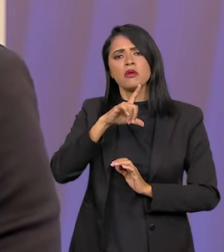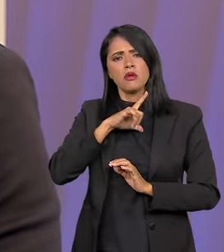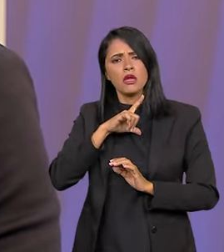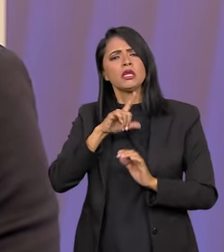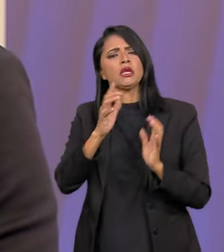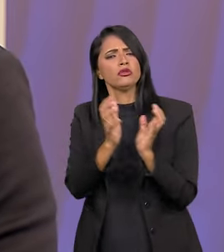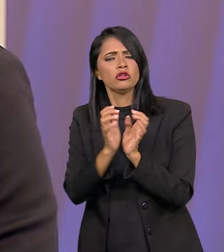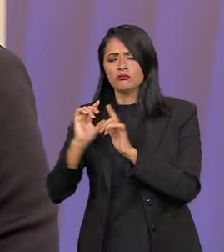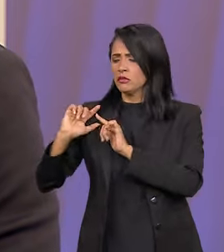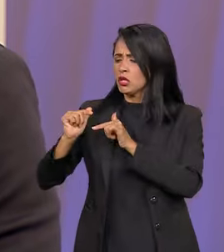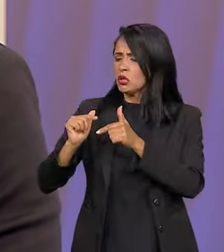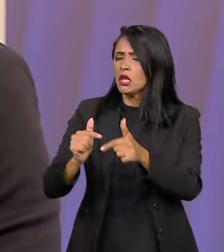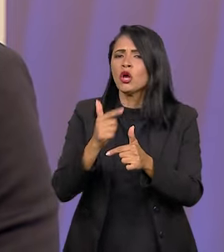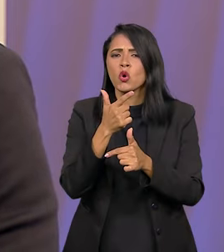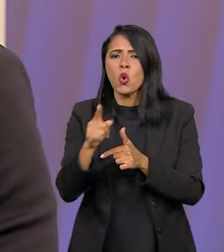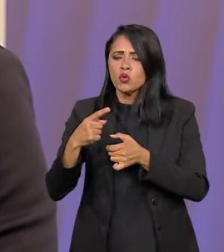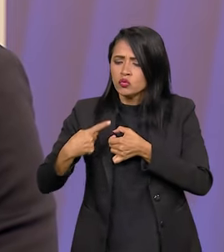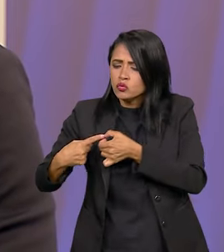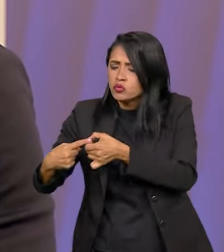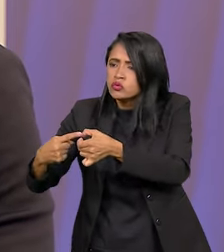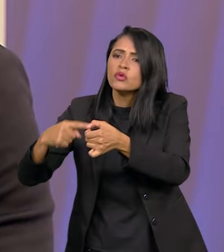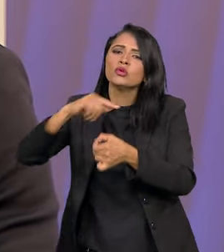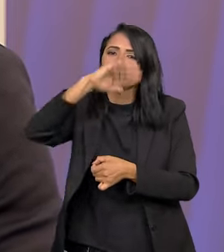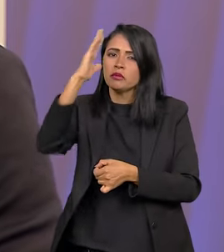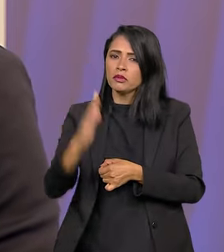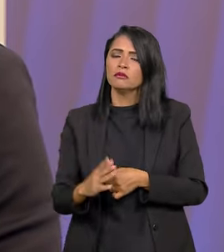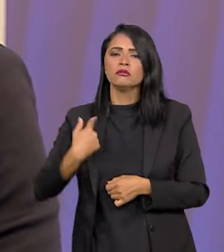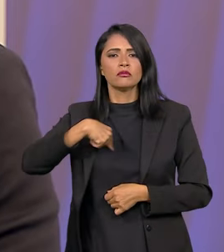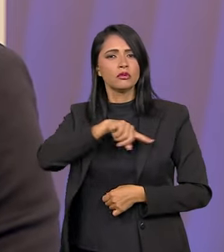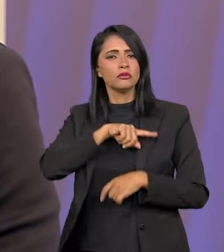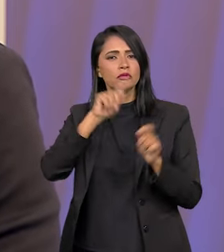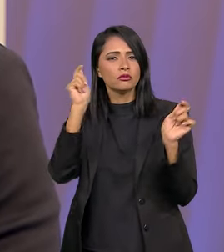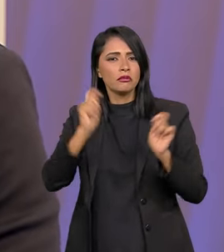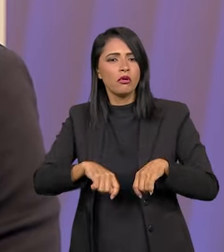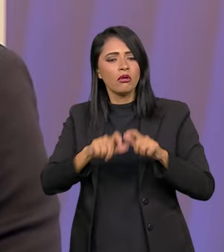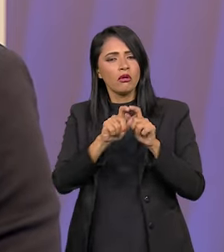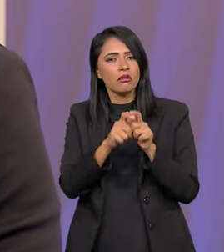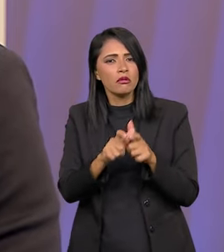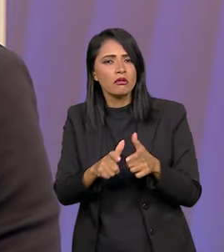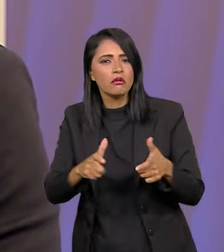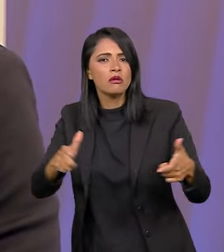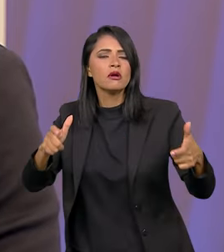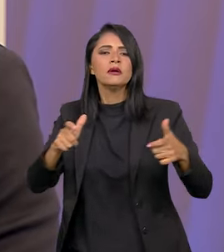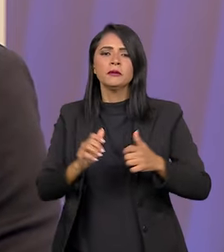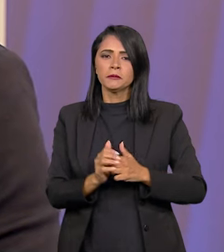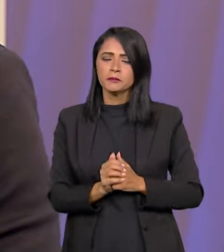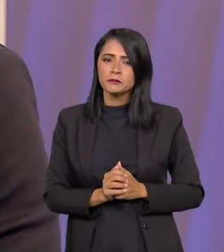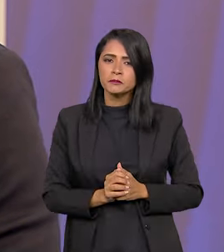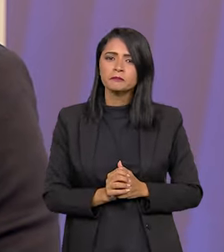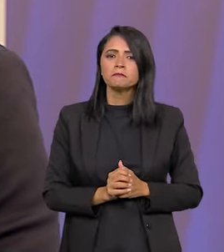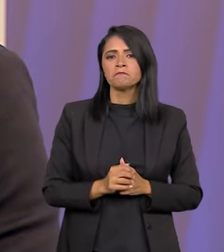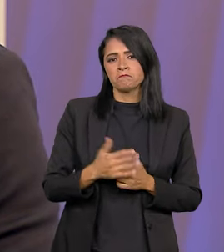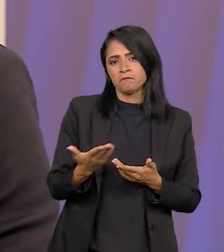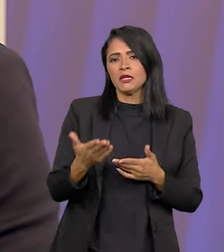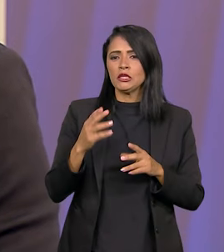importante. A tem times tradicionais, times do interior de todo o país, e que a gente pode expandir